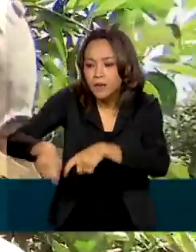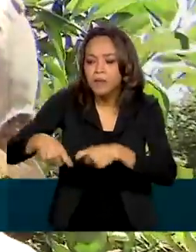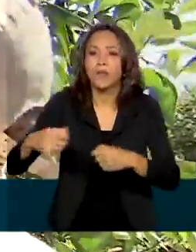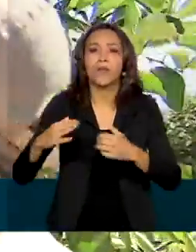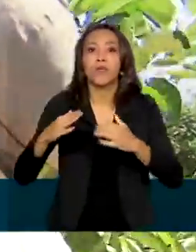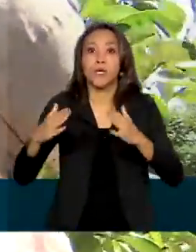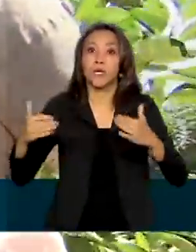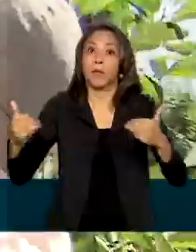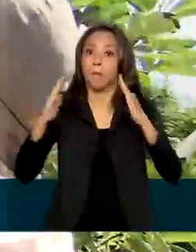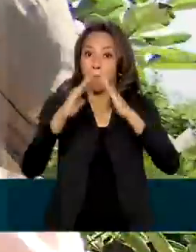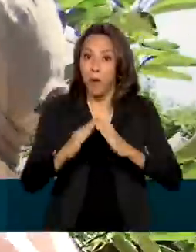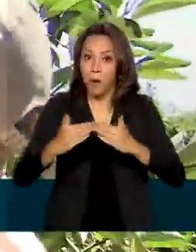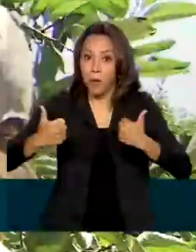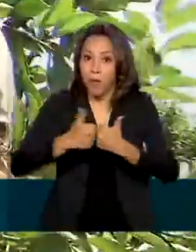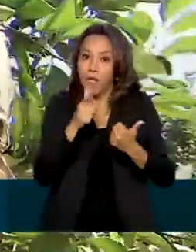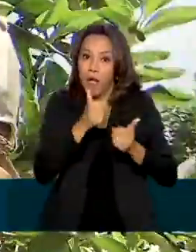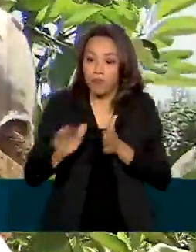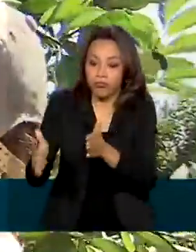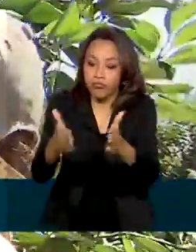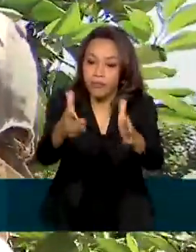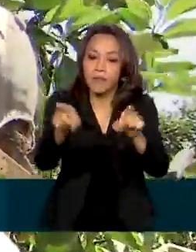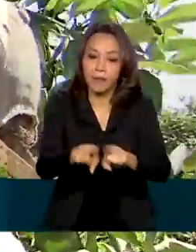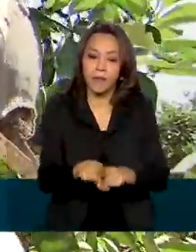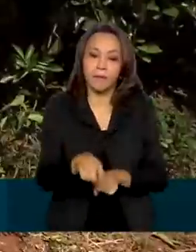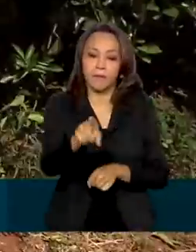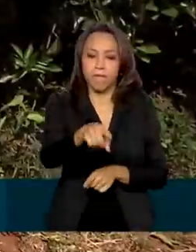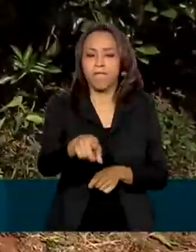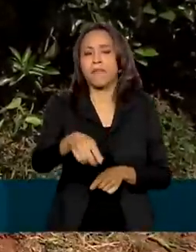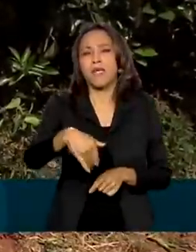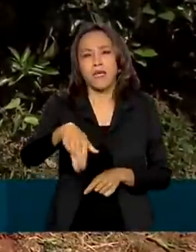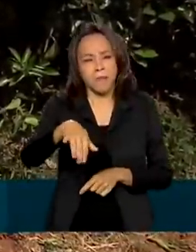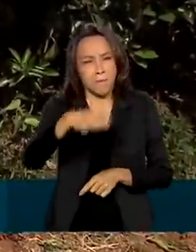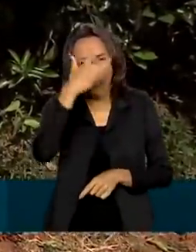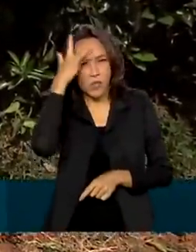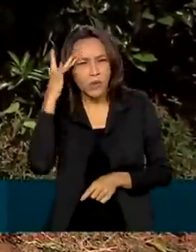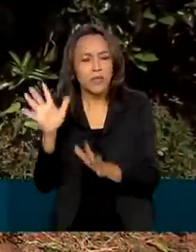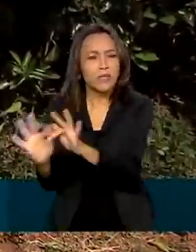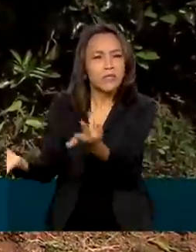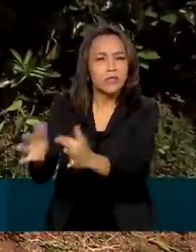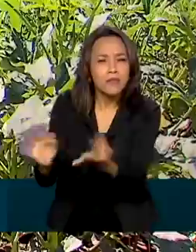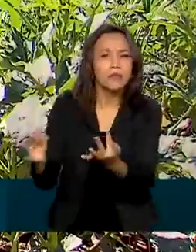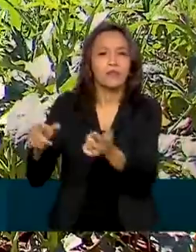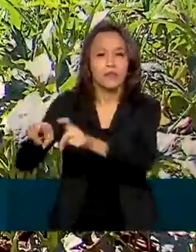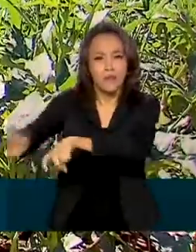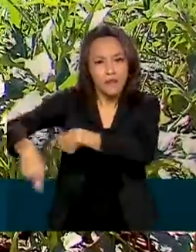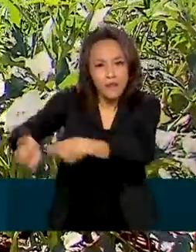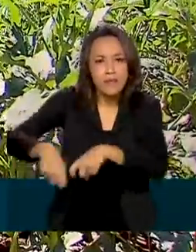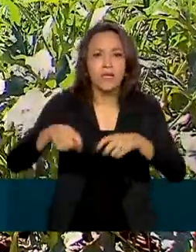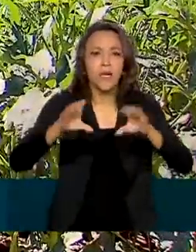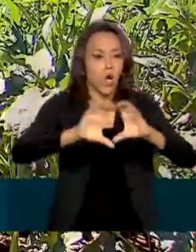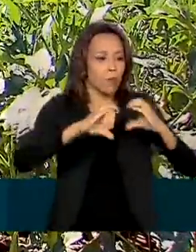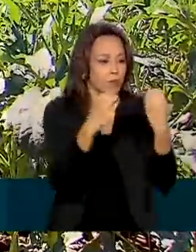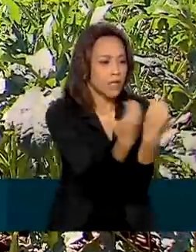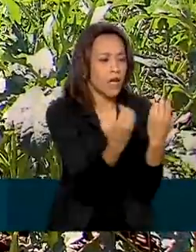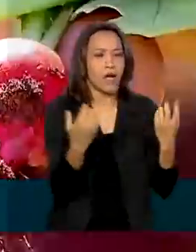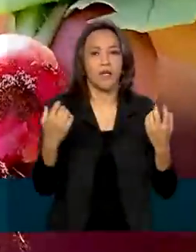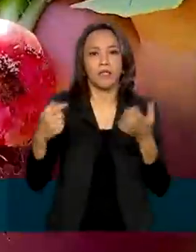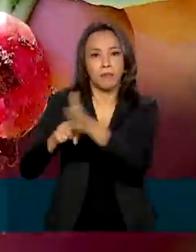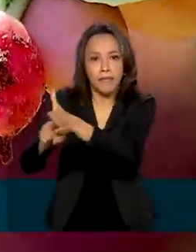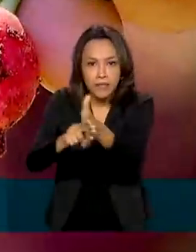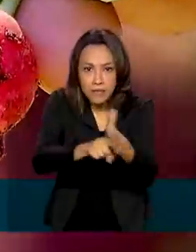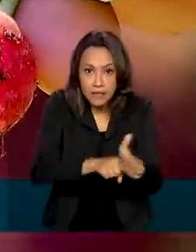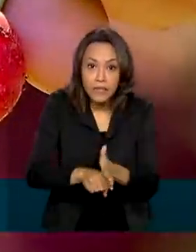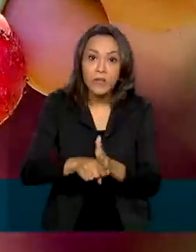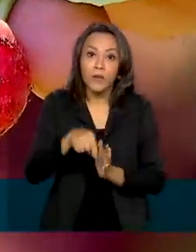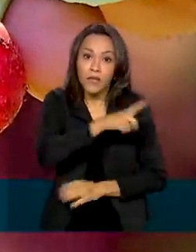Cerca de 21 mil pessoas, entre pequenos agricultores, agricultores familiares, comunidades, pesquisadores e